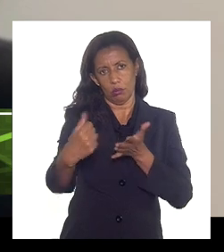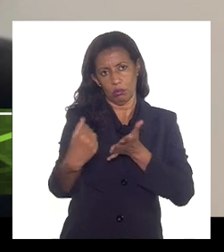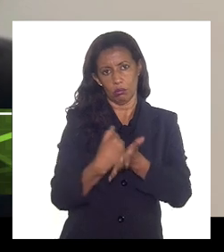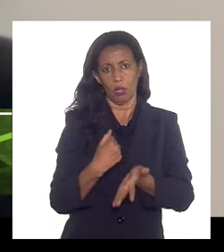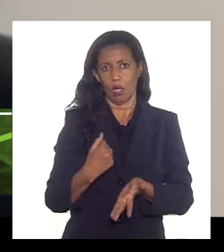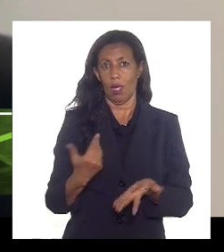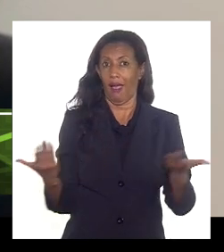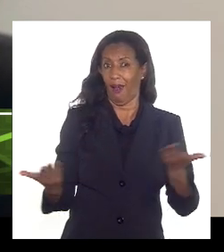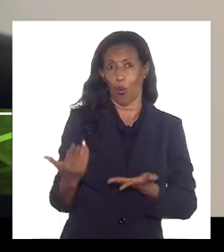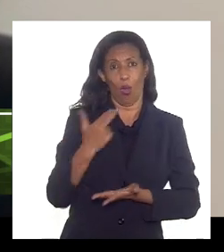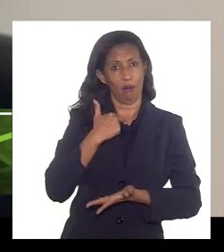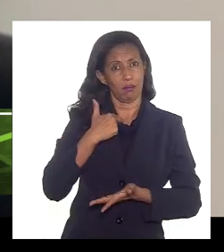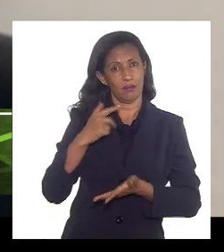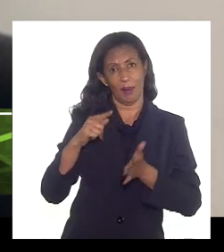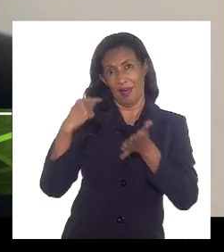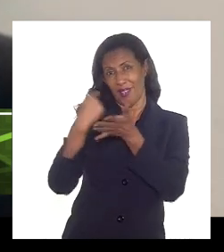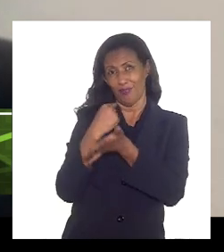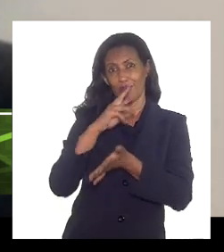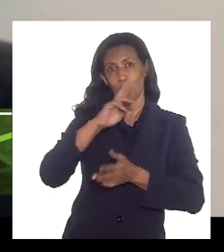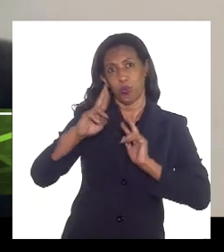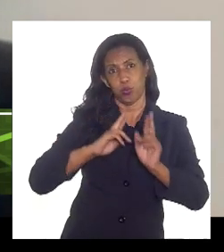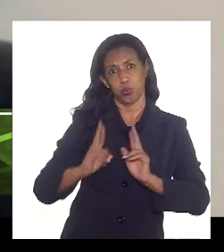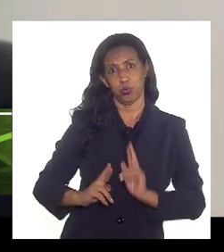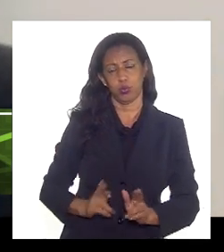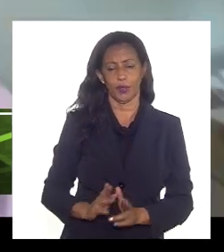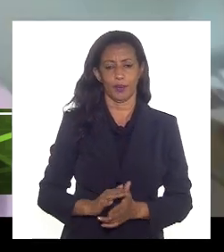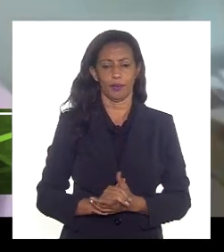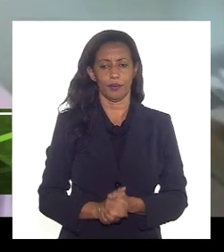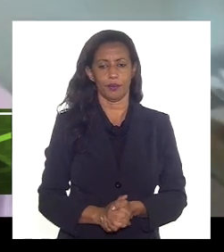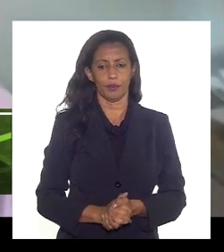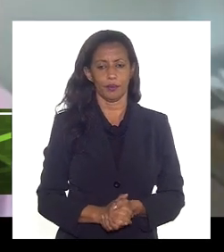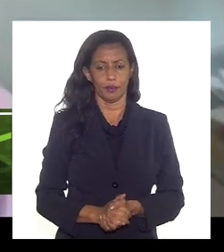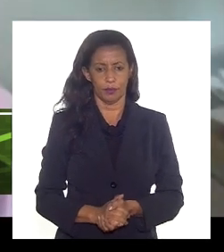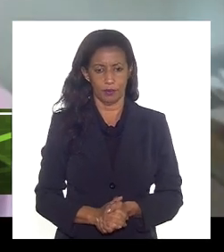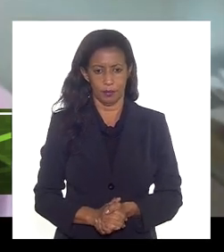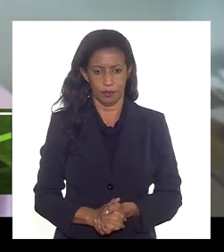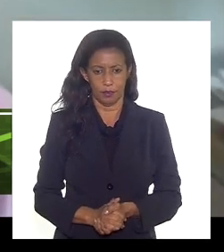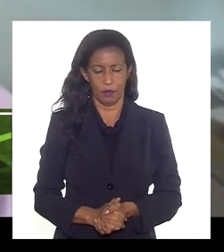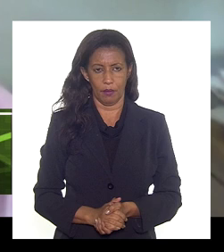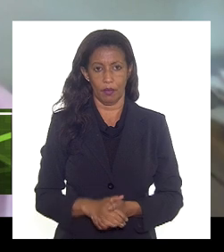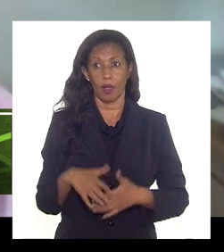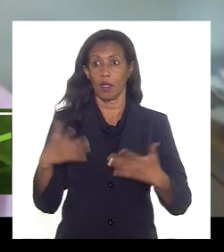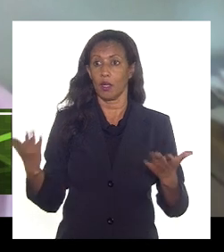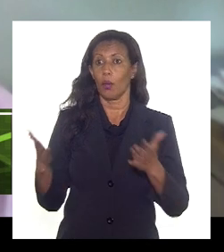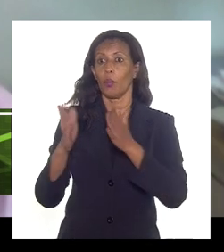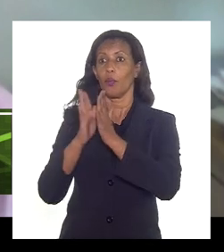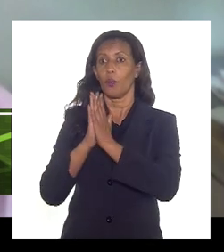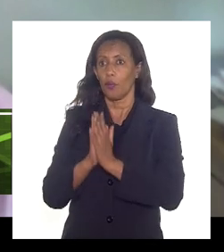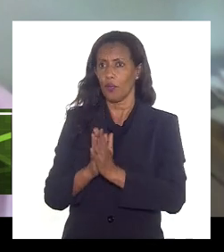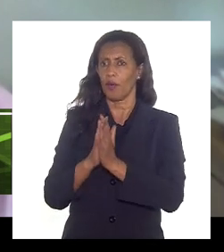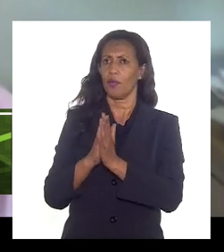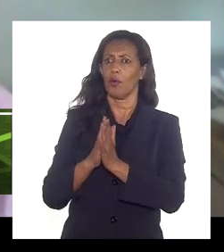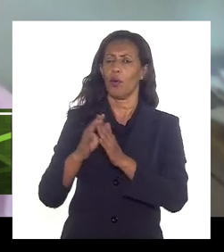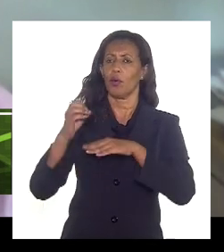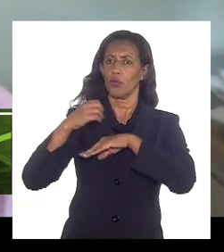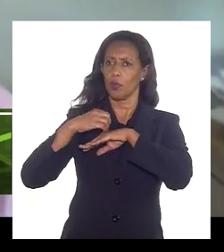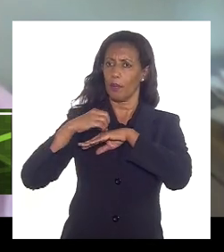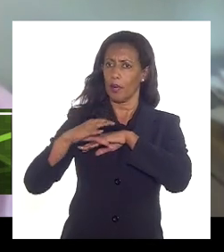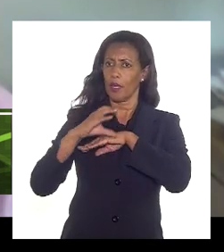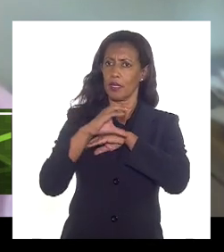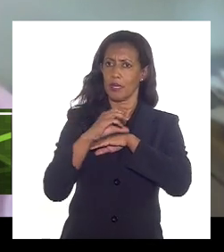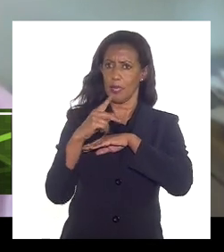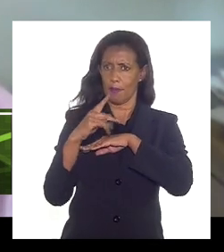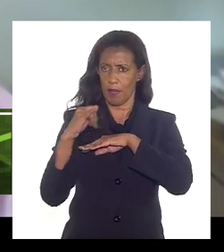teria como as informações de convite ok doutor Leves então somando por escrito para a presidência da CPI a gente